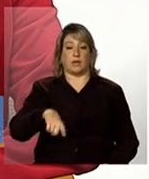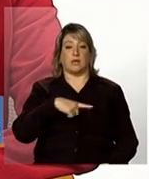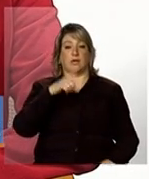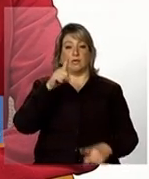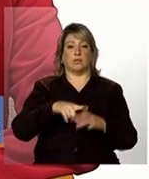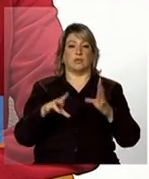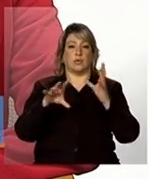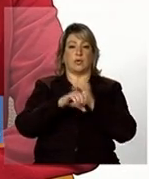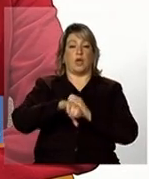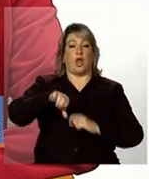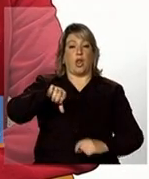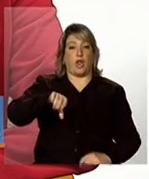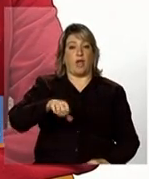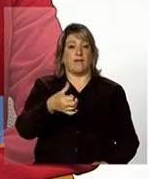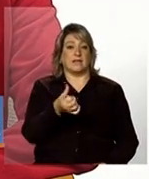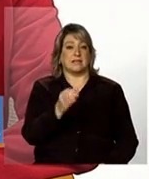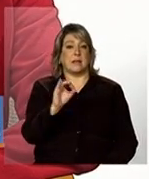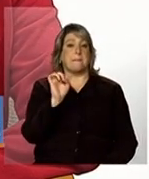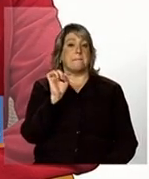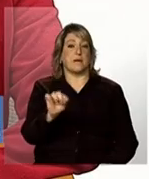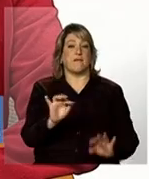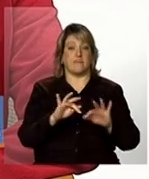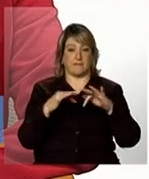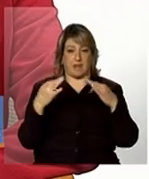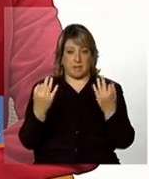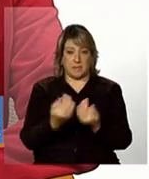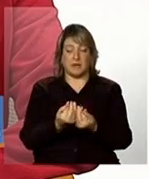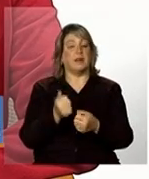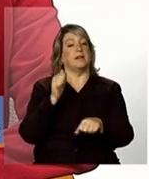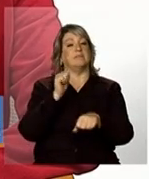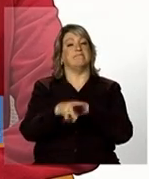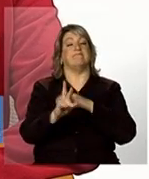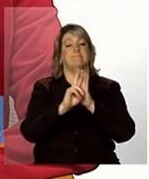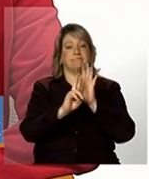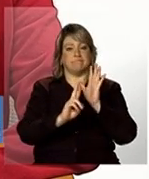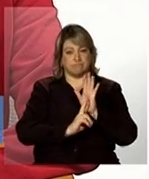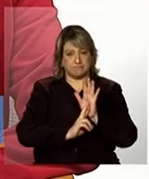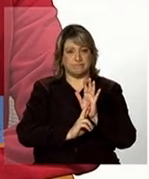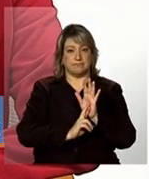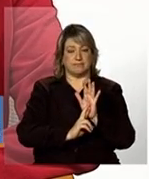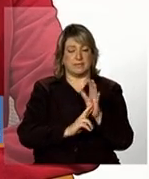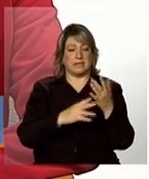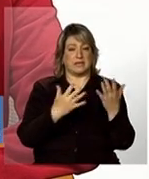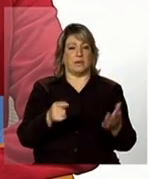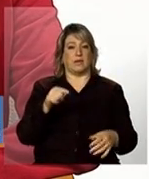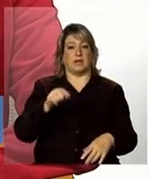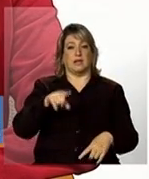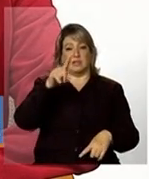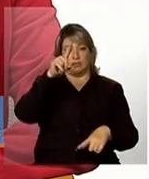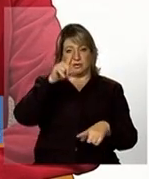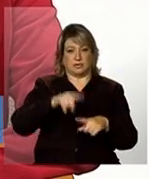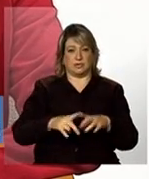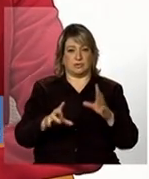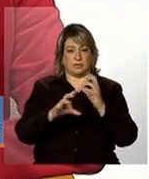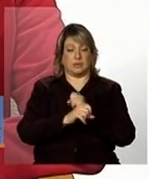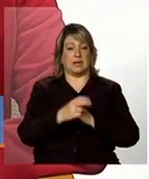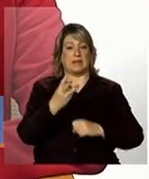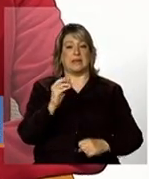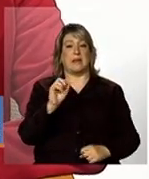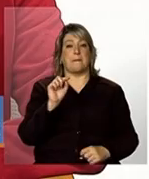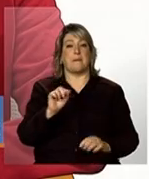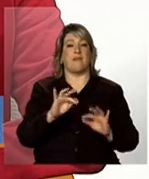960 mil famílias que tiveram descumprimento de condicionalidades desse total cerca de 30 mil famílias